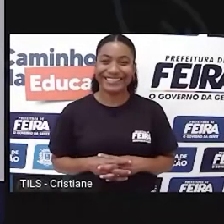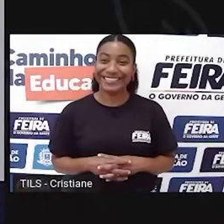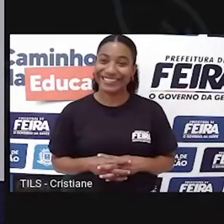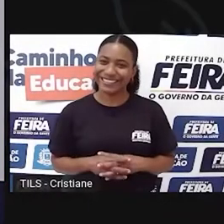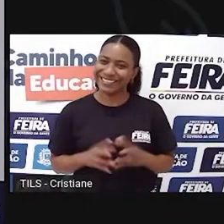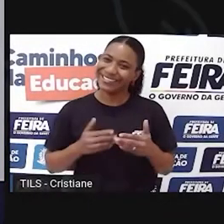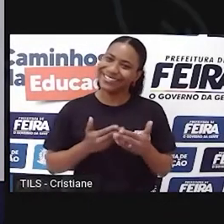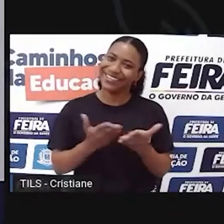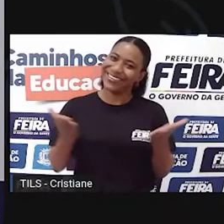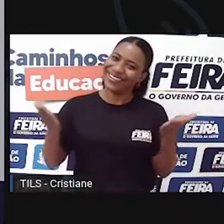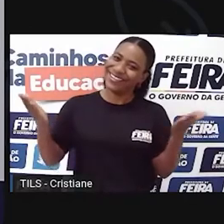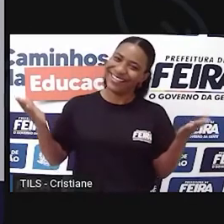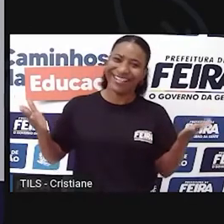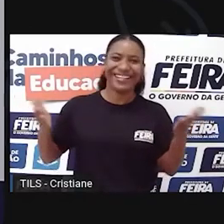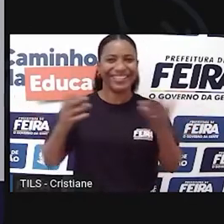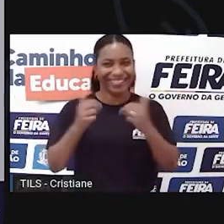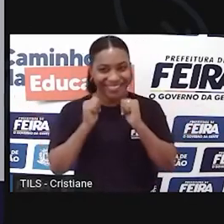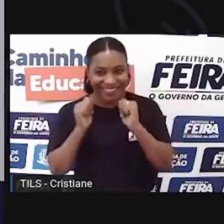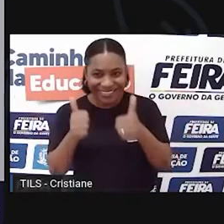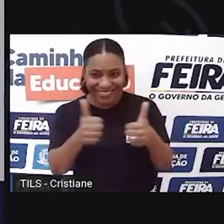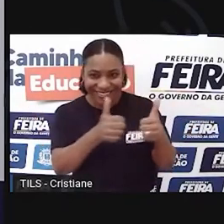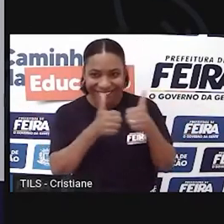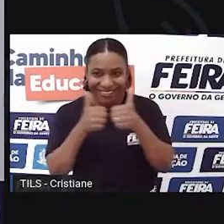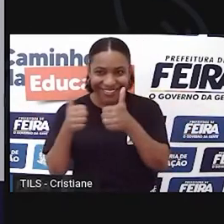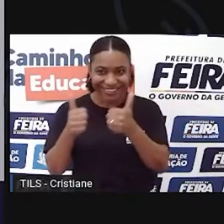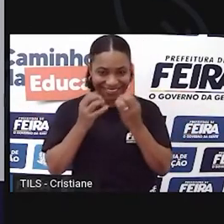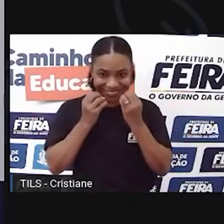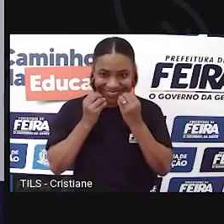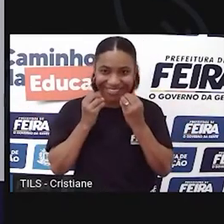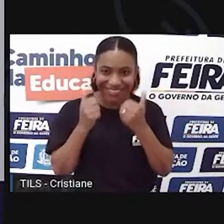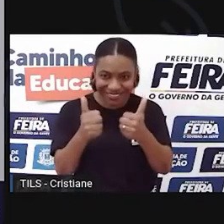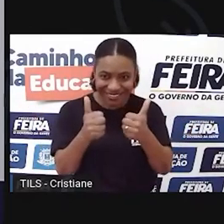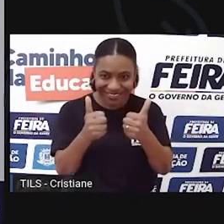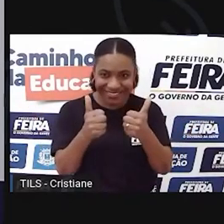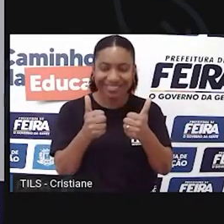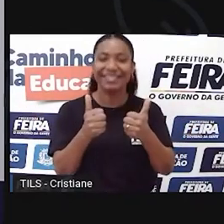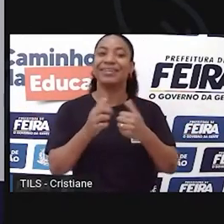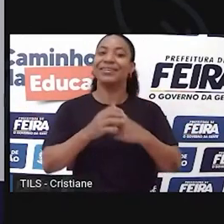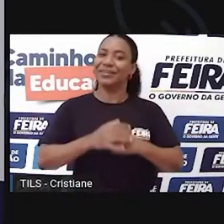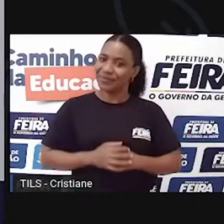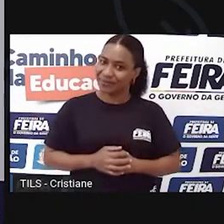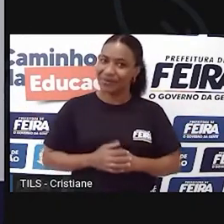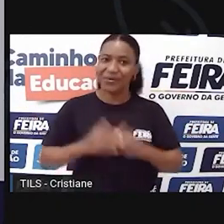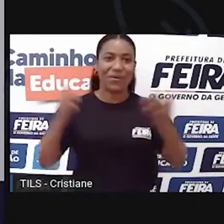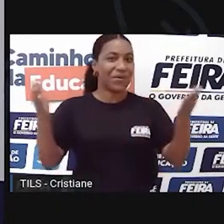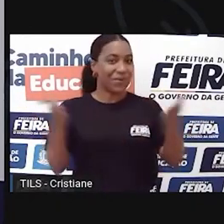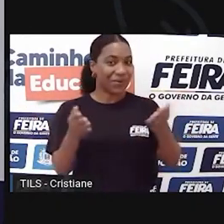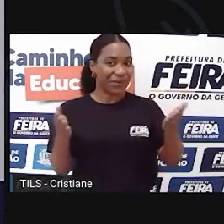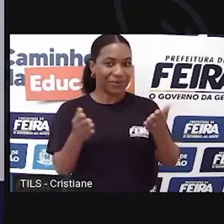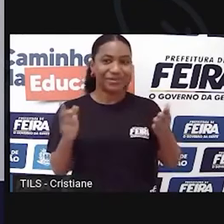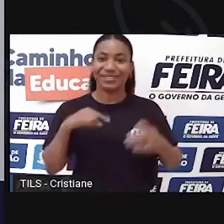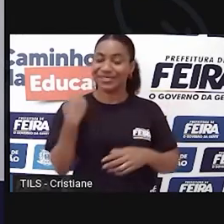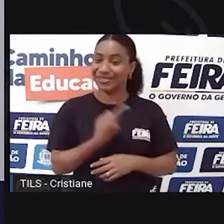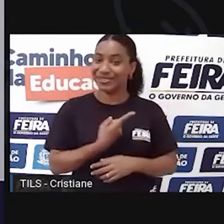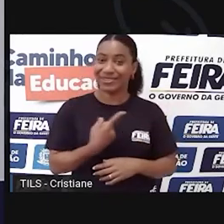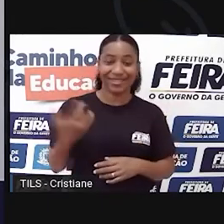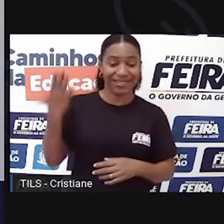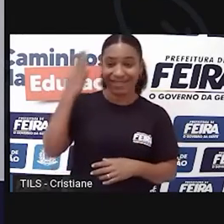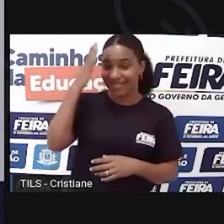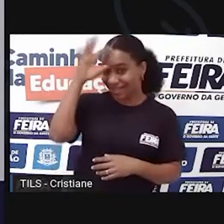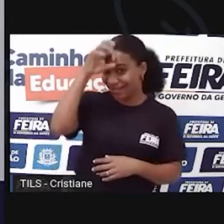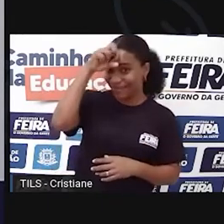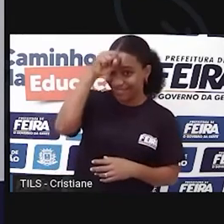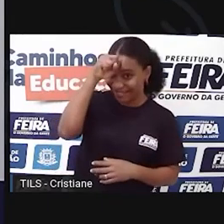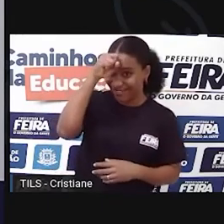Olá pessoal, tudo bem? Como é que vão vocês? Estamos aqui em mais um momento Saberes e Viveres.